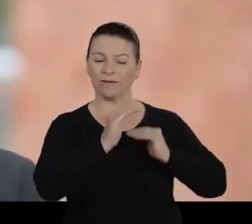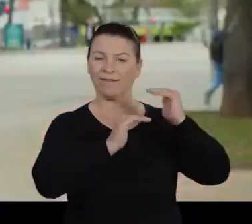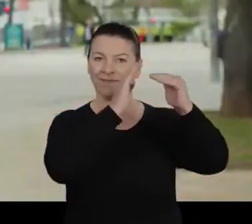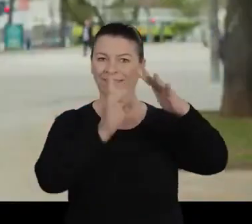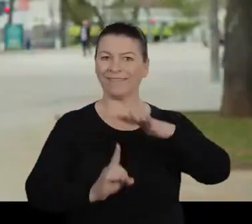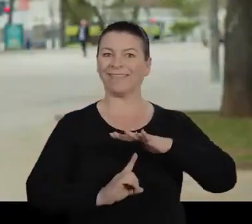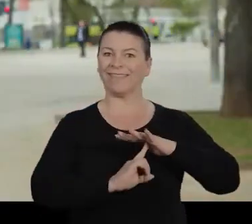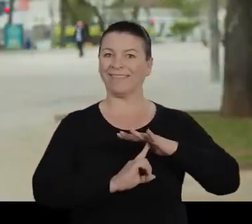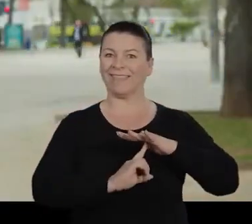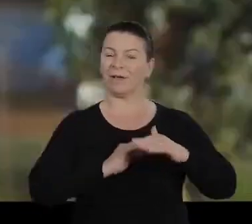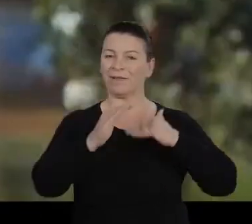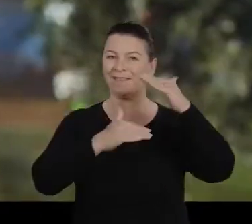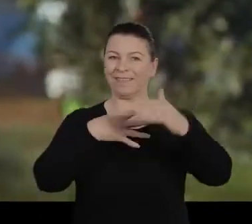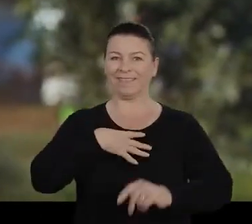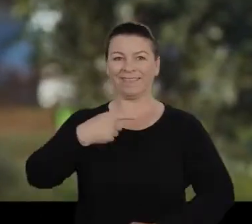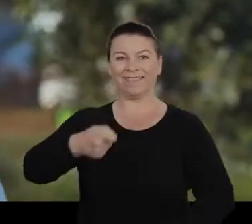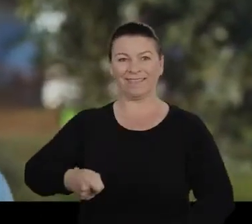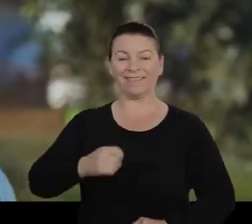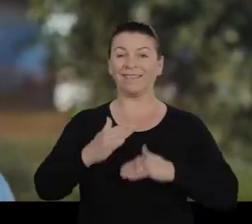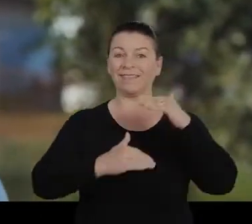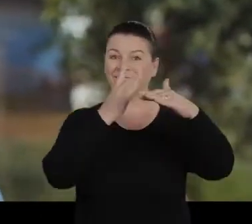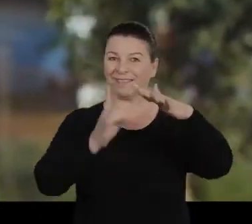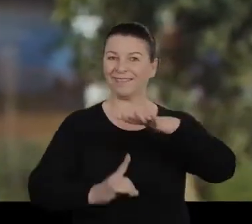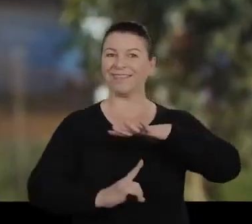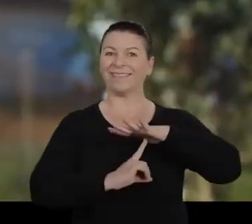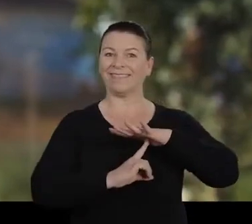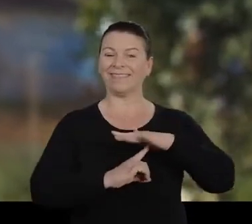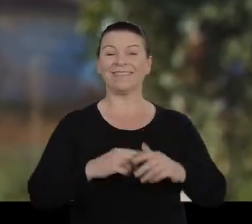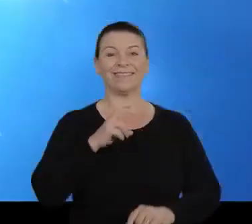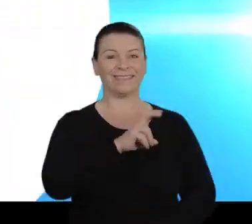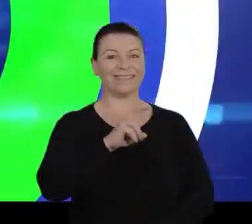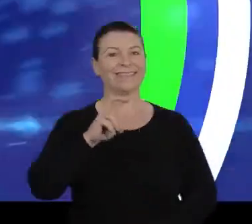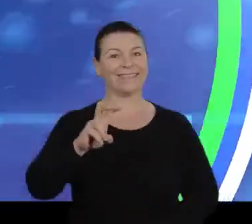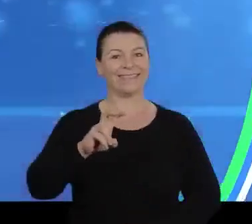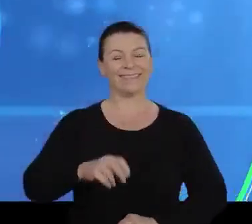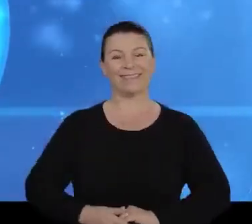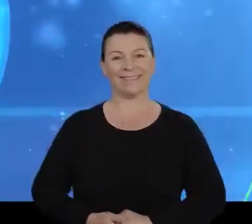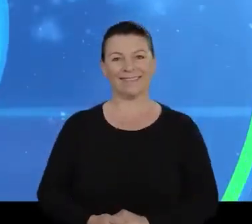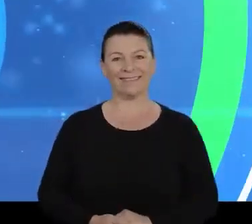tamo junto. Pra frente, Paraná. Pra frente, Ratinho Júnior. Pra frente, Paraná.